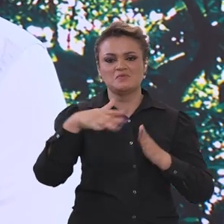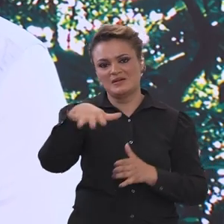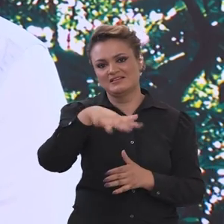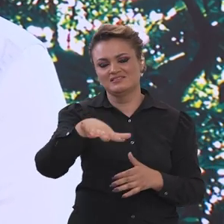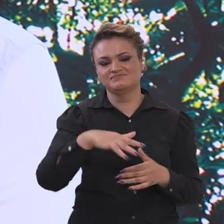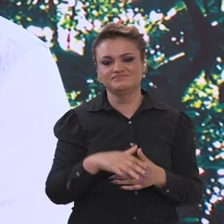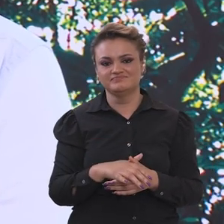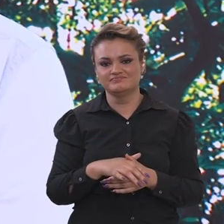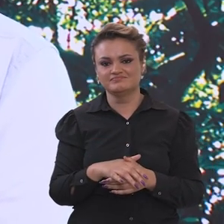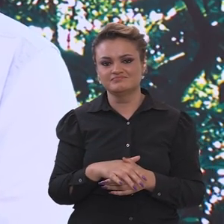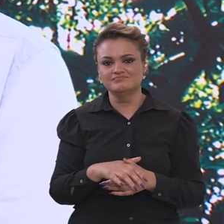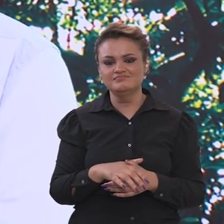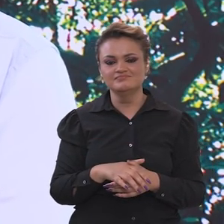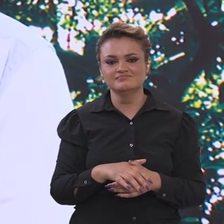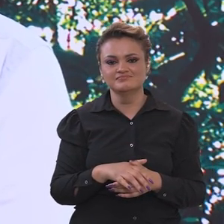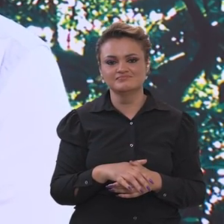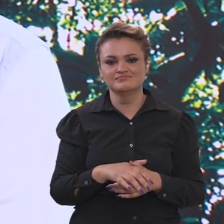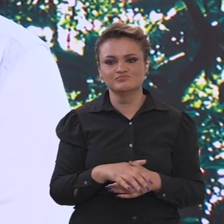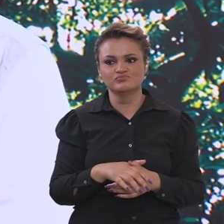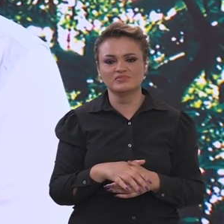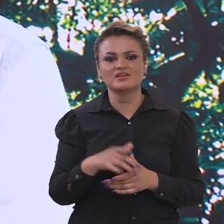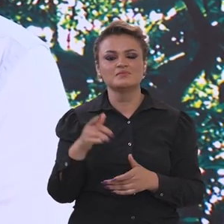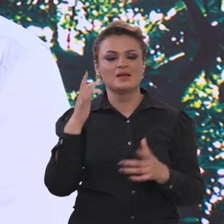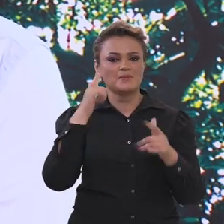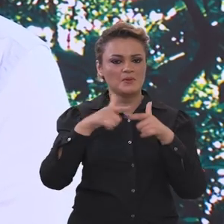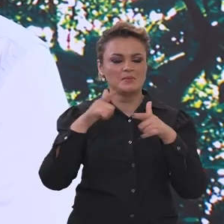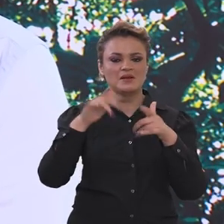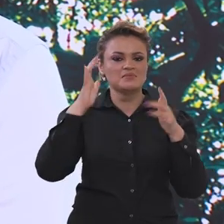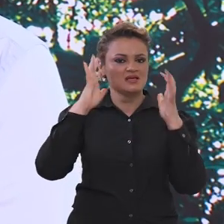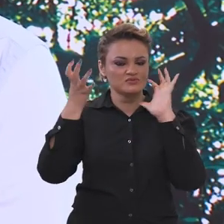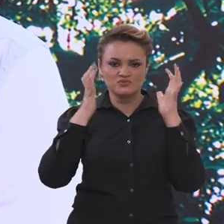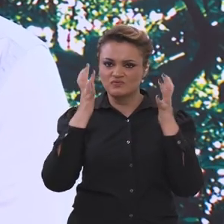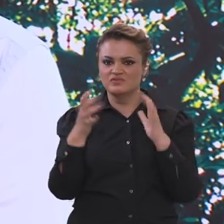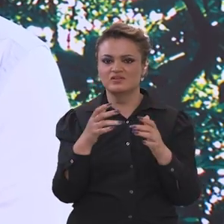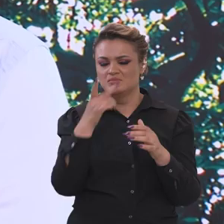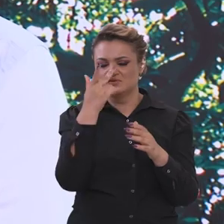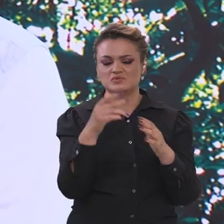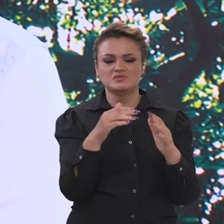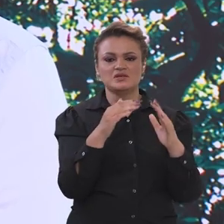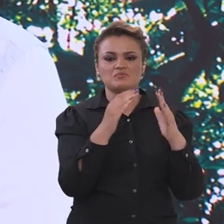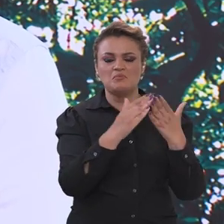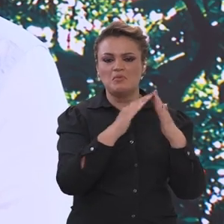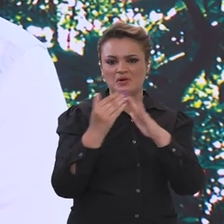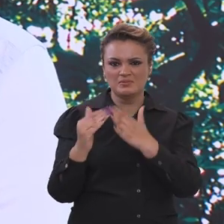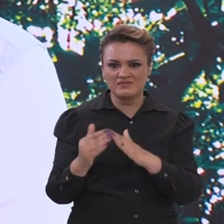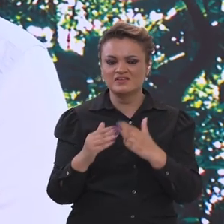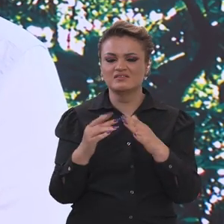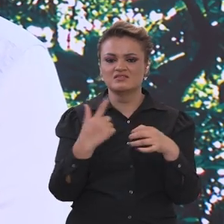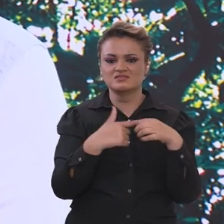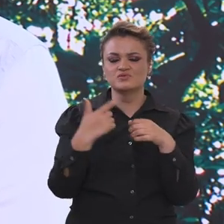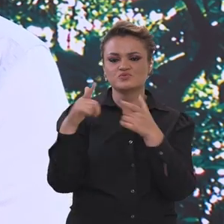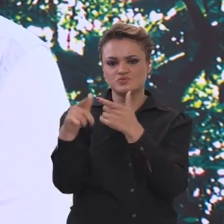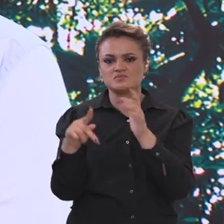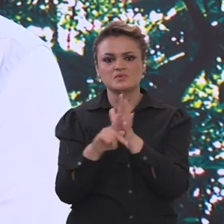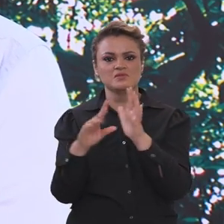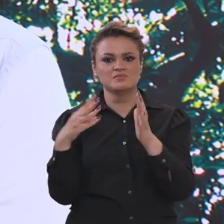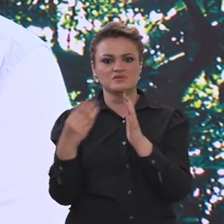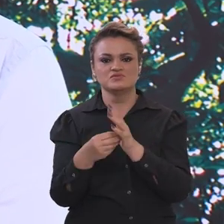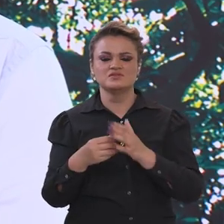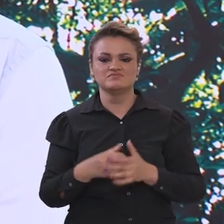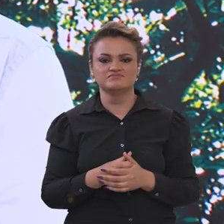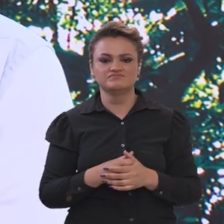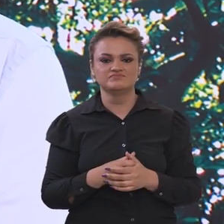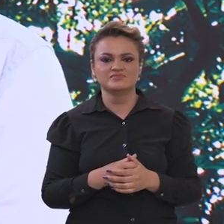que vivem na floresta, para resolver os problemas das pessoas que estão nas periferias das grandes cidades da